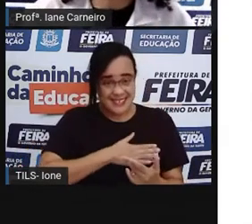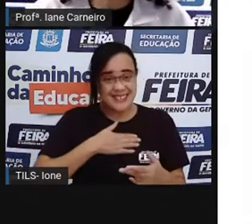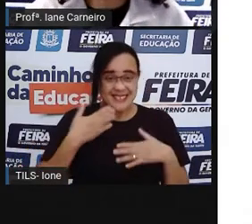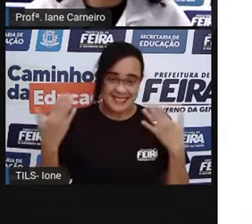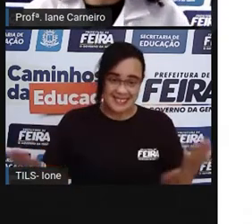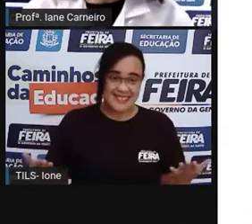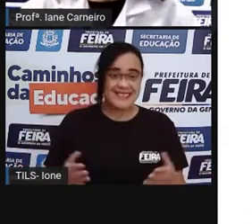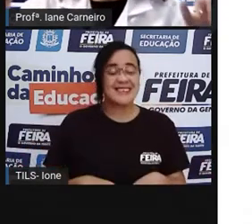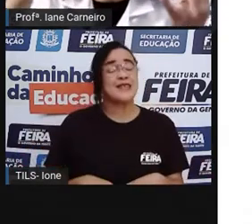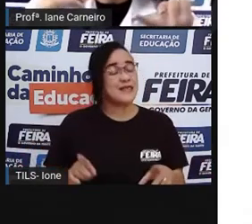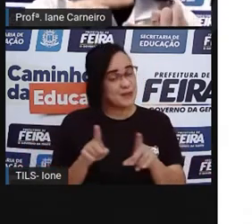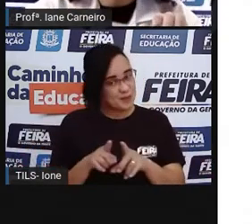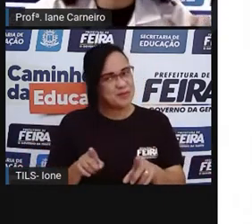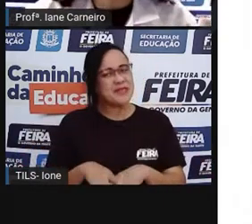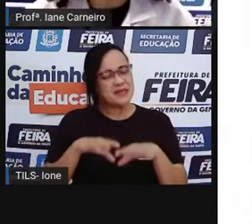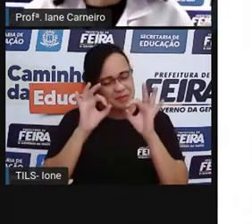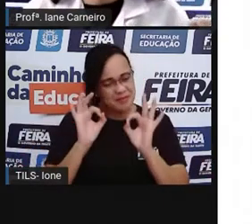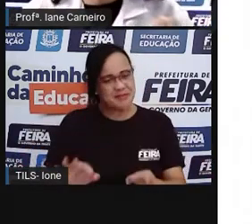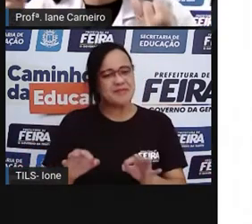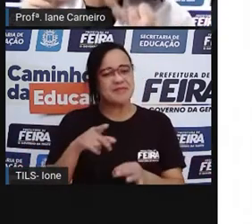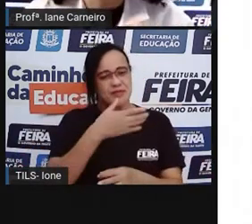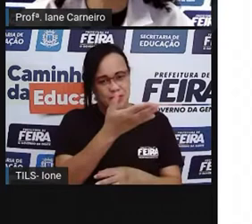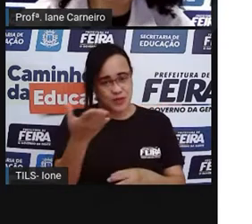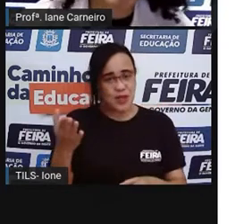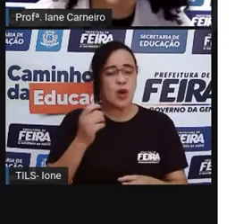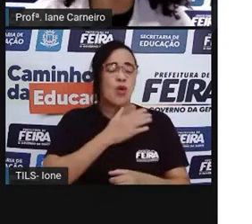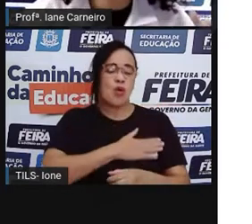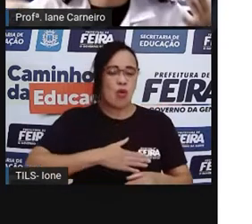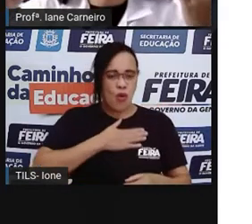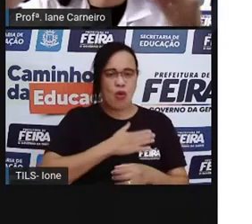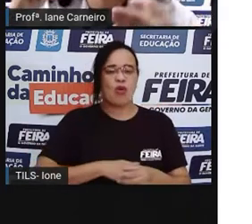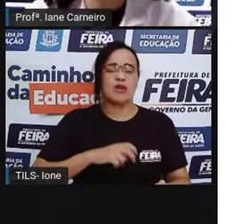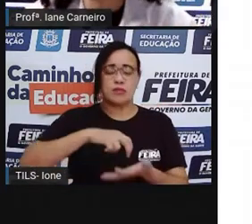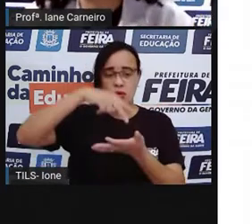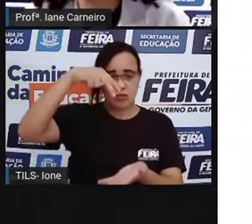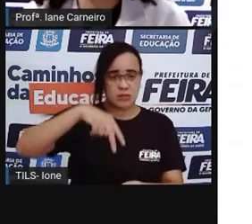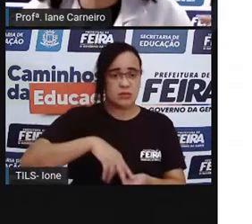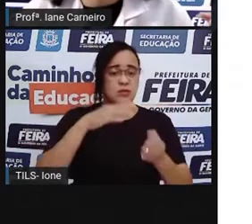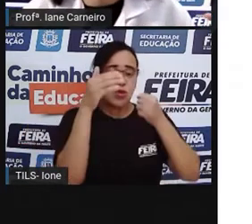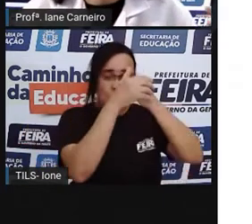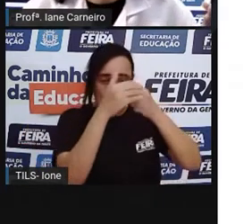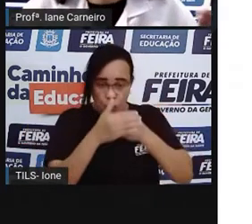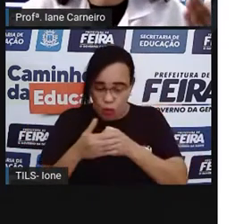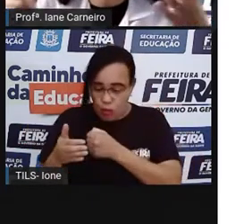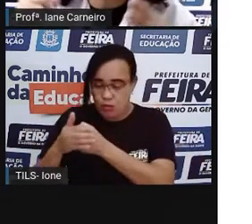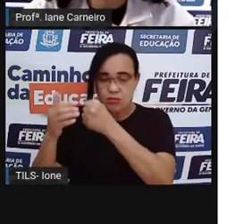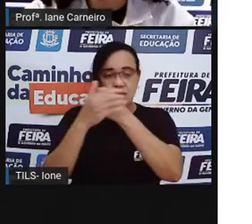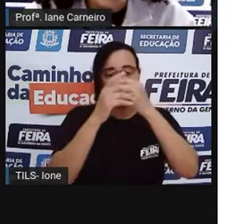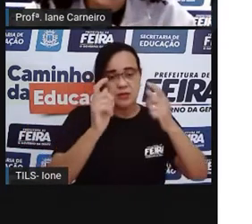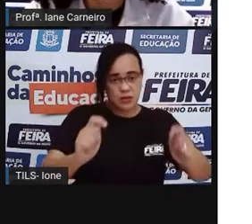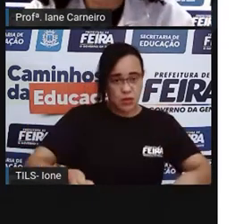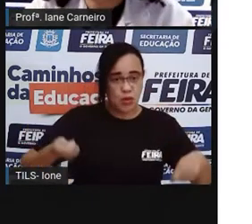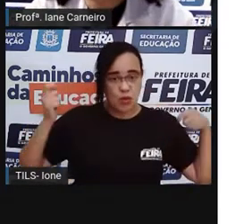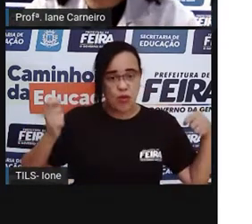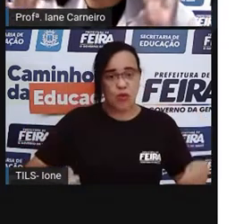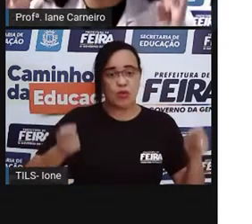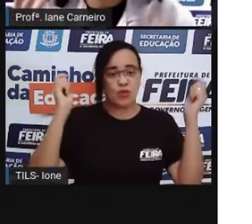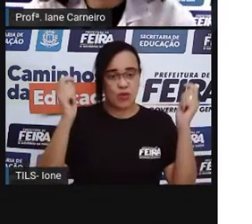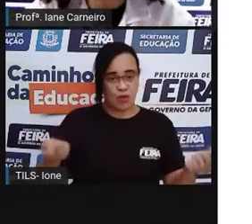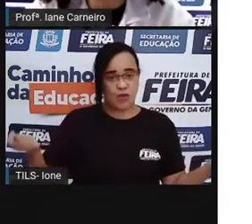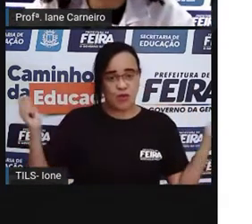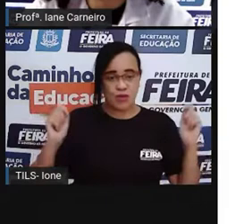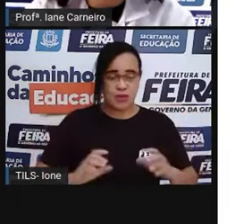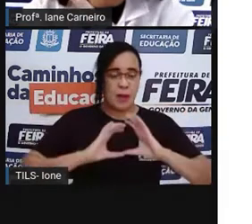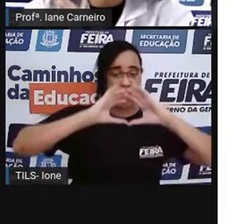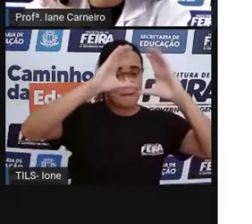gostam de brincar de pular-pula, de pular-corda, de esconde-esconde, né? De baleado. A PRO ama